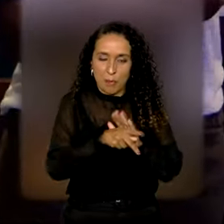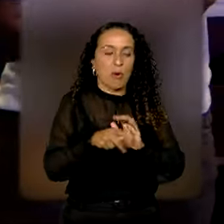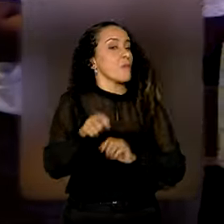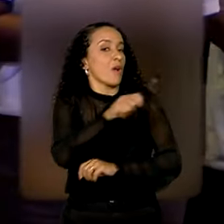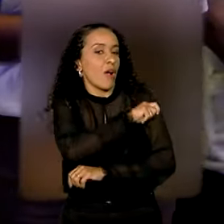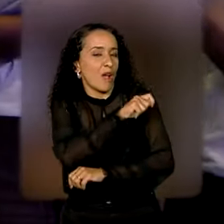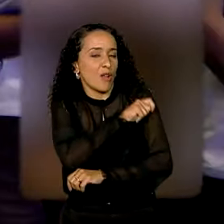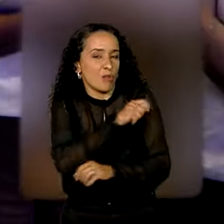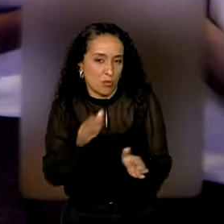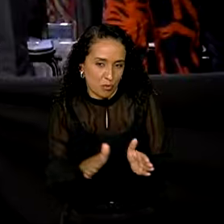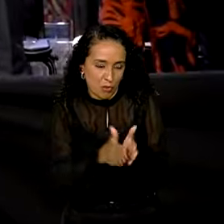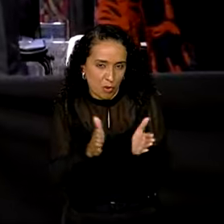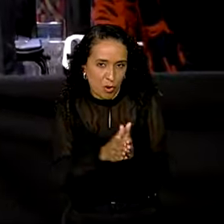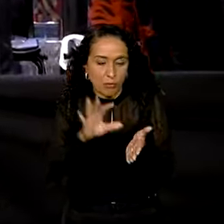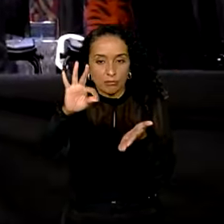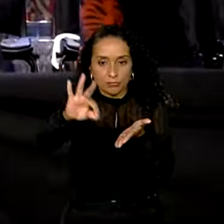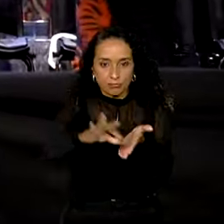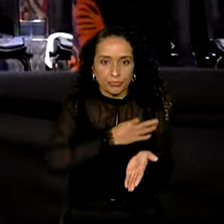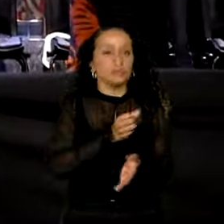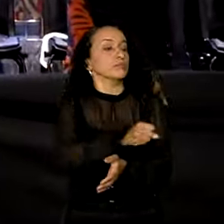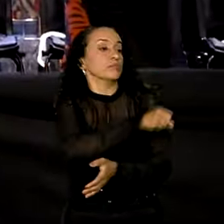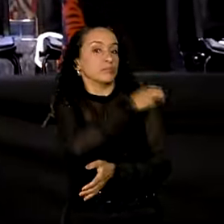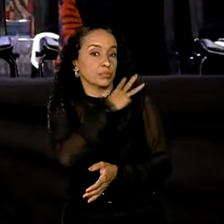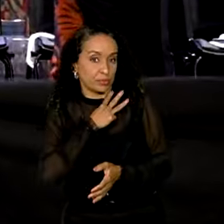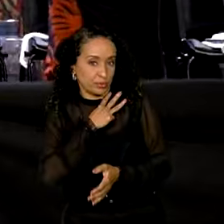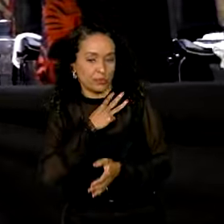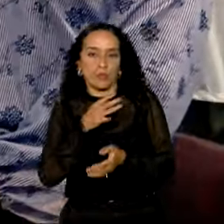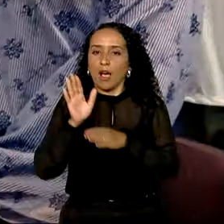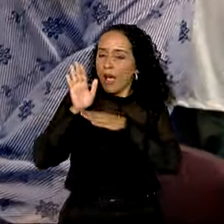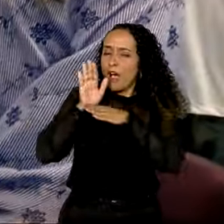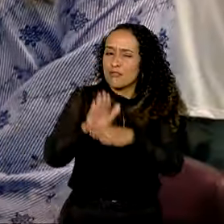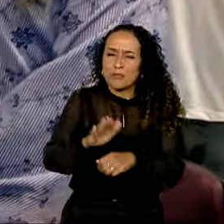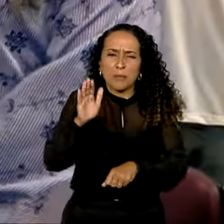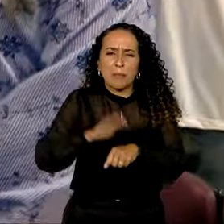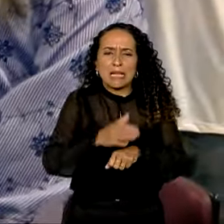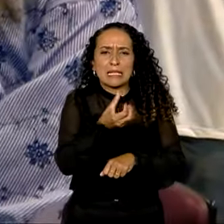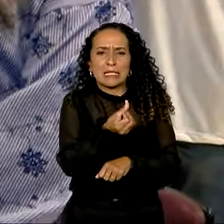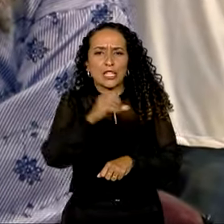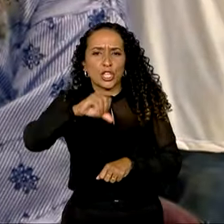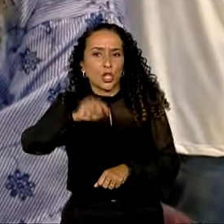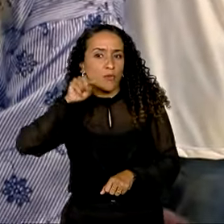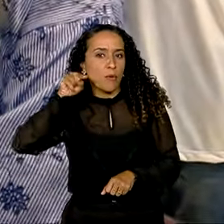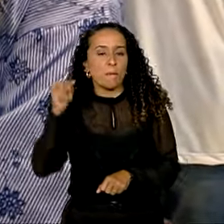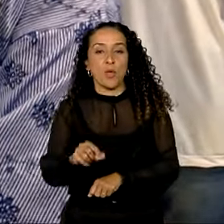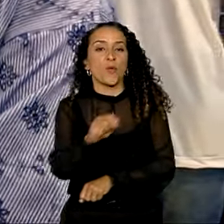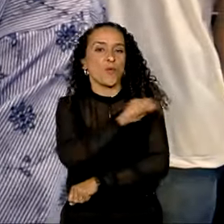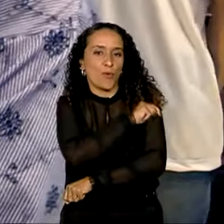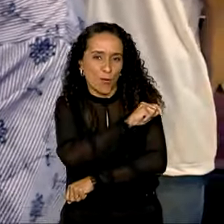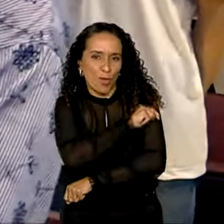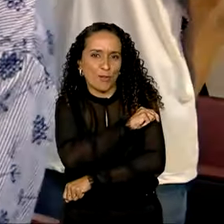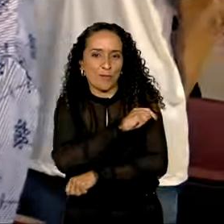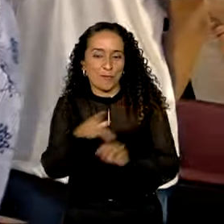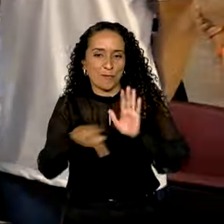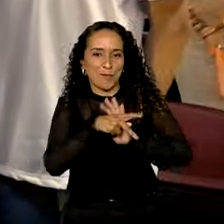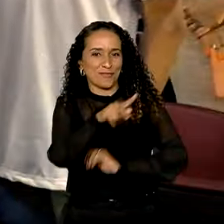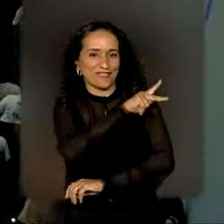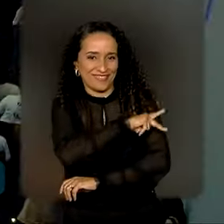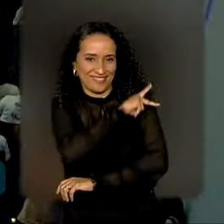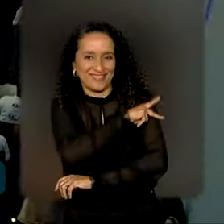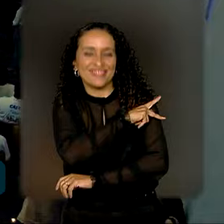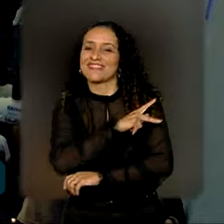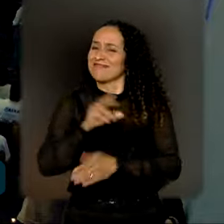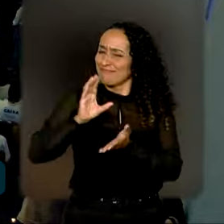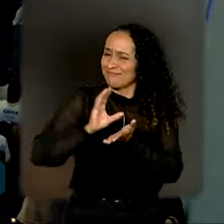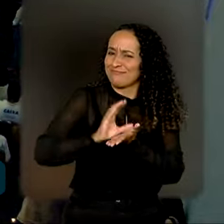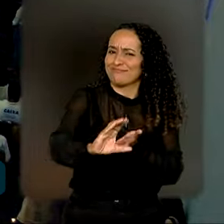de baixa renda, matriculados no ensino médio, beneficie mais de 69 mil estudantes piauienses, com um